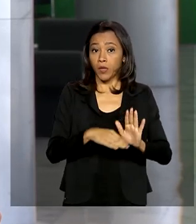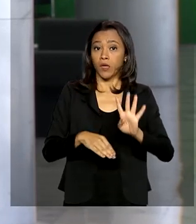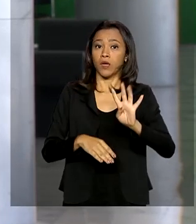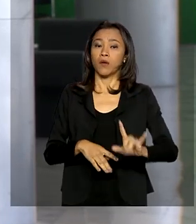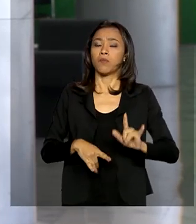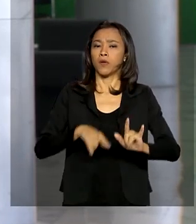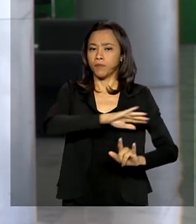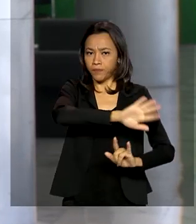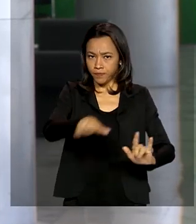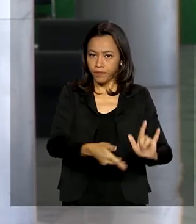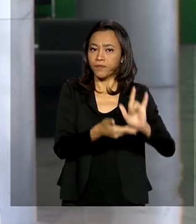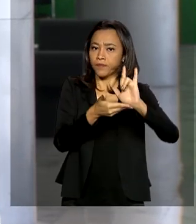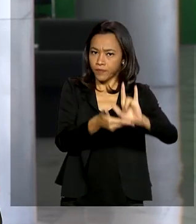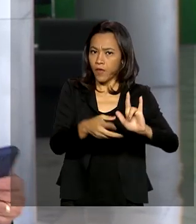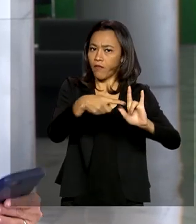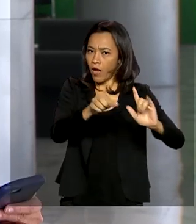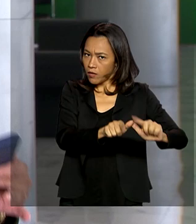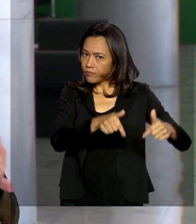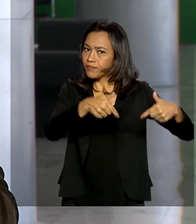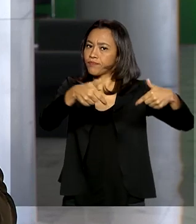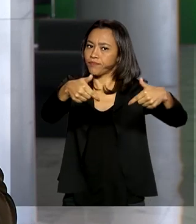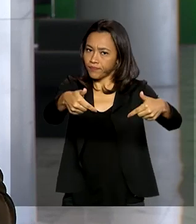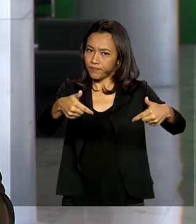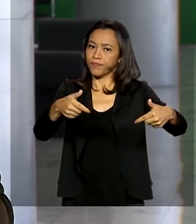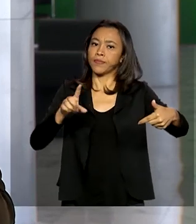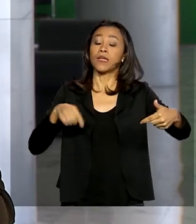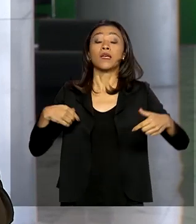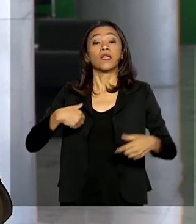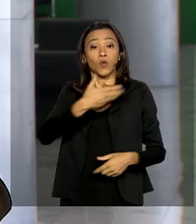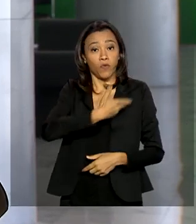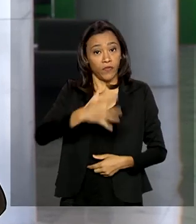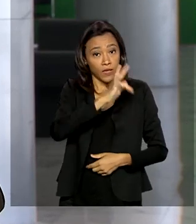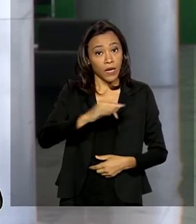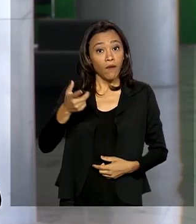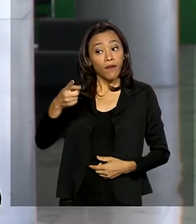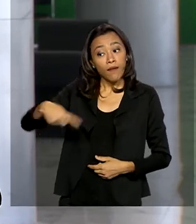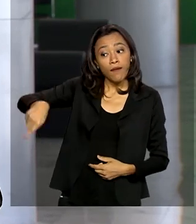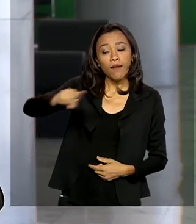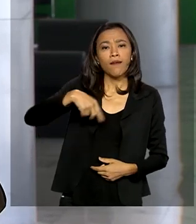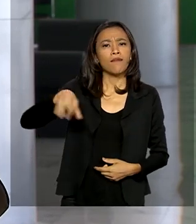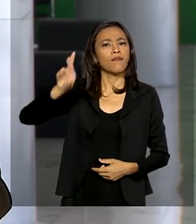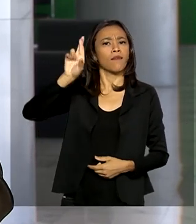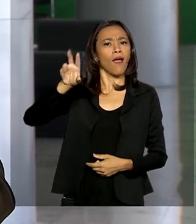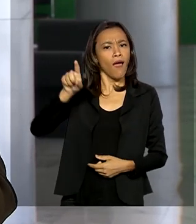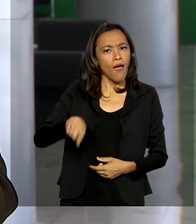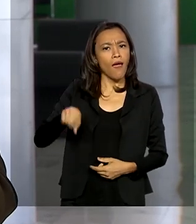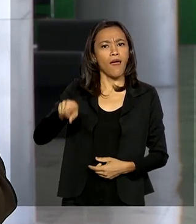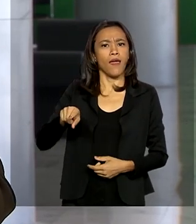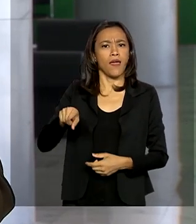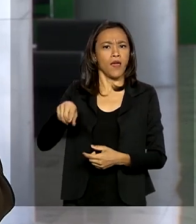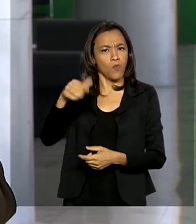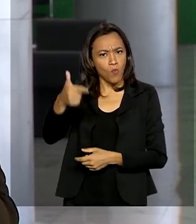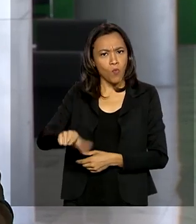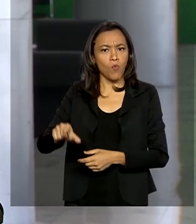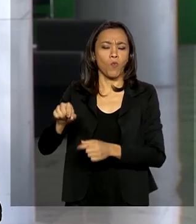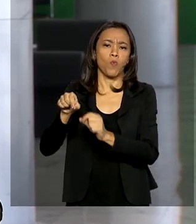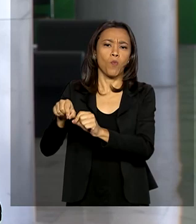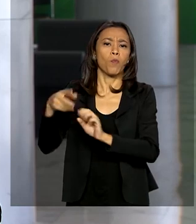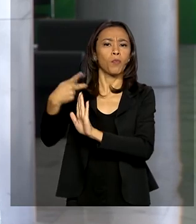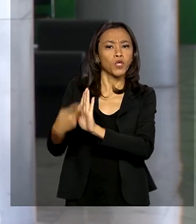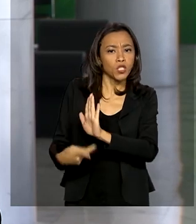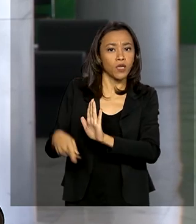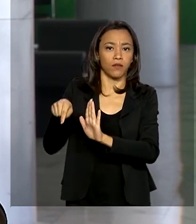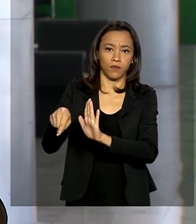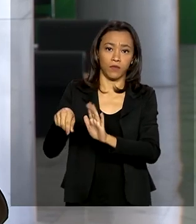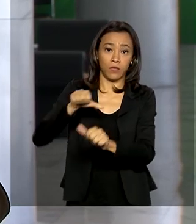frente desse projeto em relação ao governo federal. Já a sociedade civil, quem fica à frente é a iniciativa Transforma Brasil. No evento,